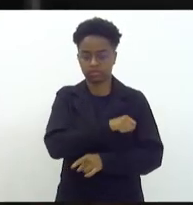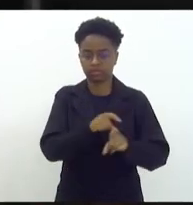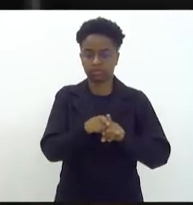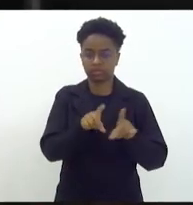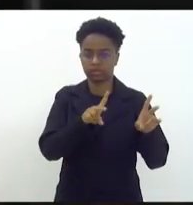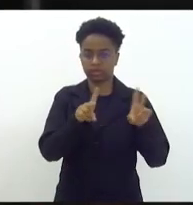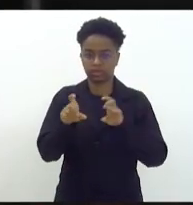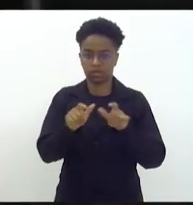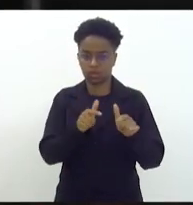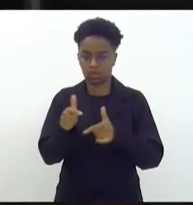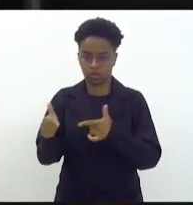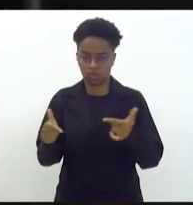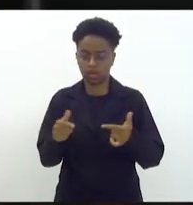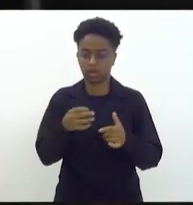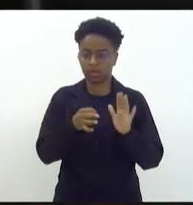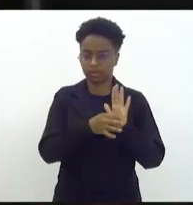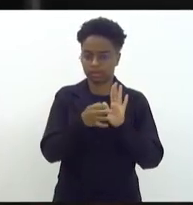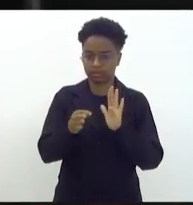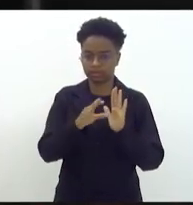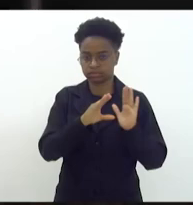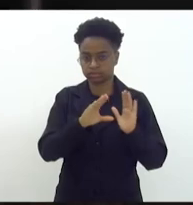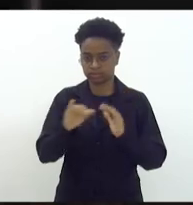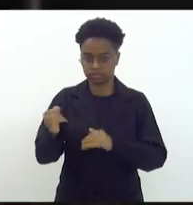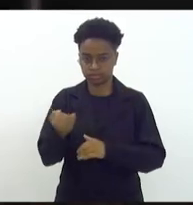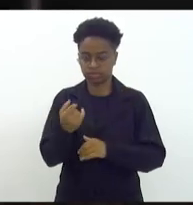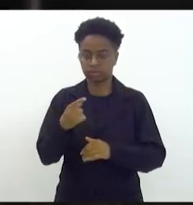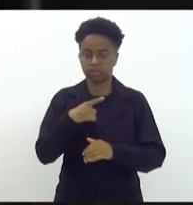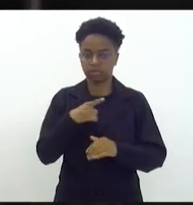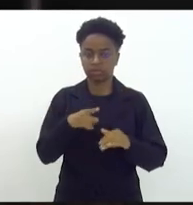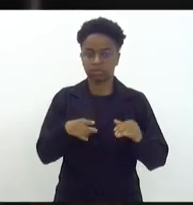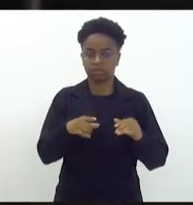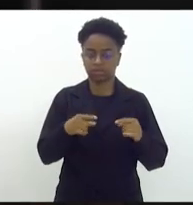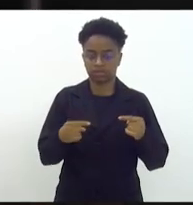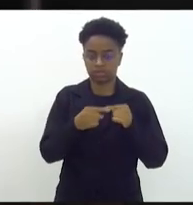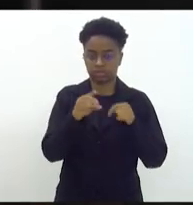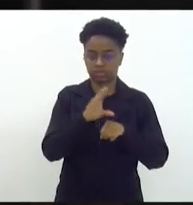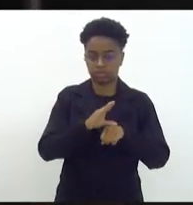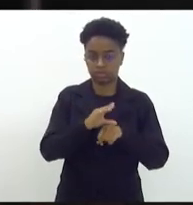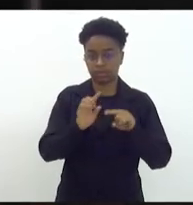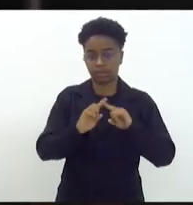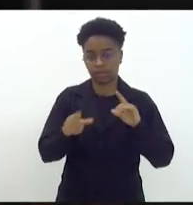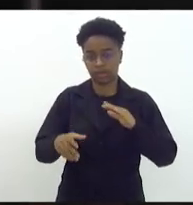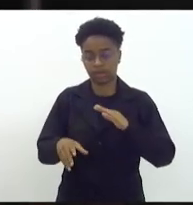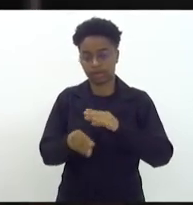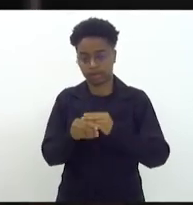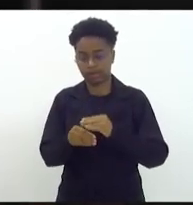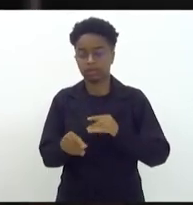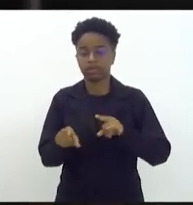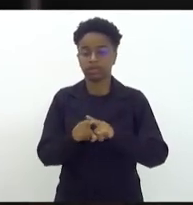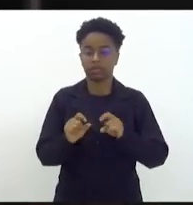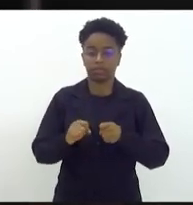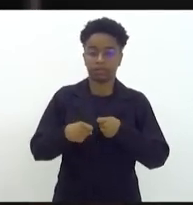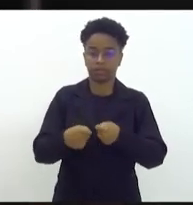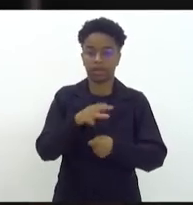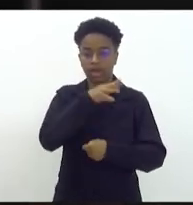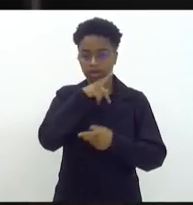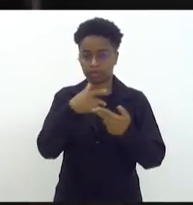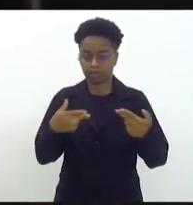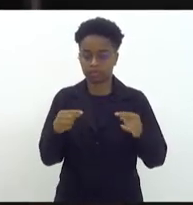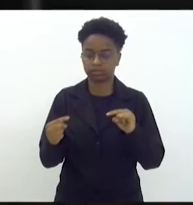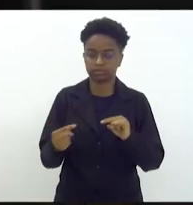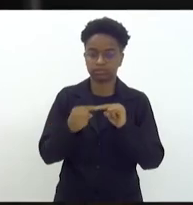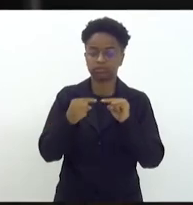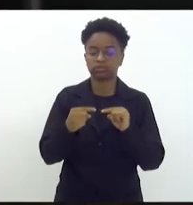Pareceres as comissões de Constituição e Justiça, pela constitucionalidade, com emendas de defesa e proteção dos animais favoráveis, assuntos municipais e desenvolvimento regional